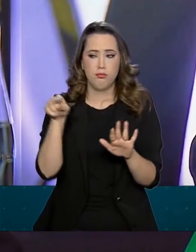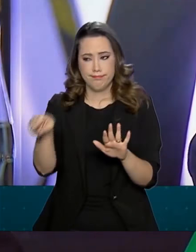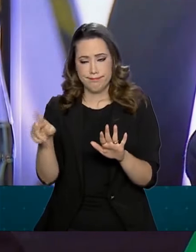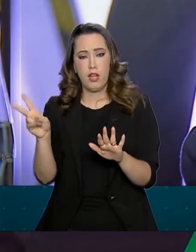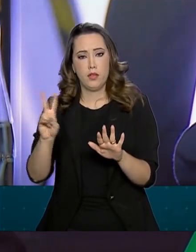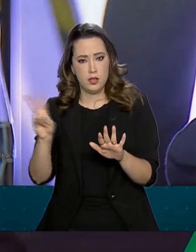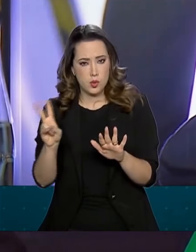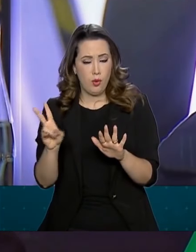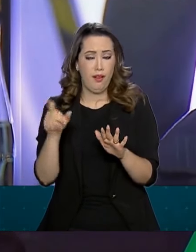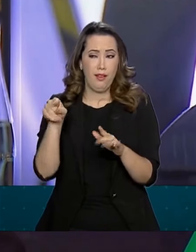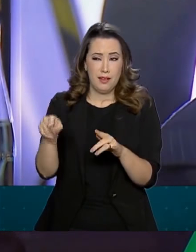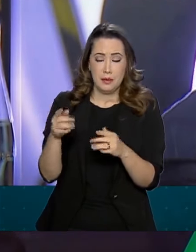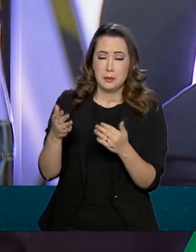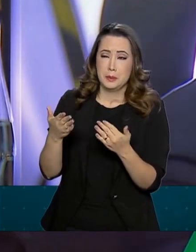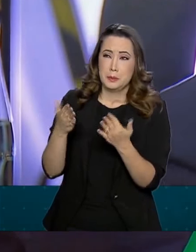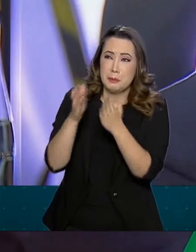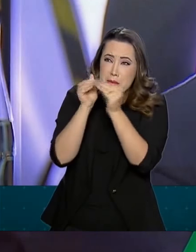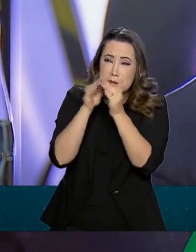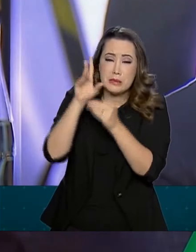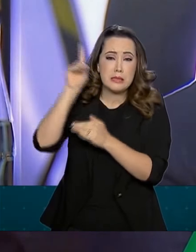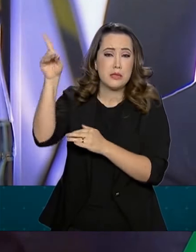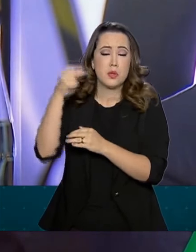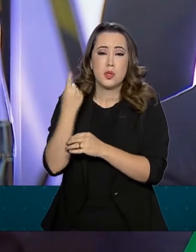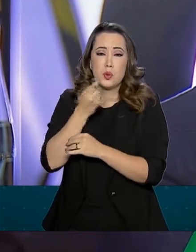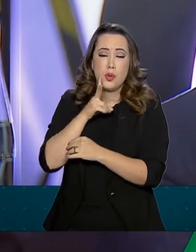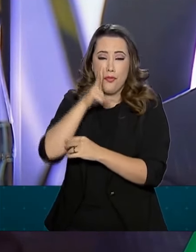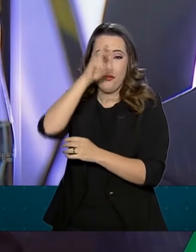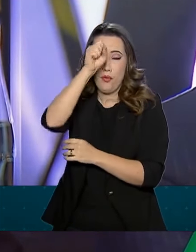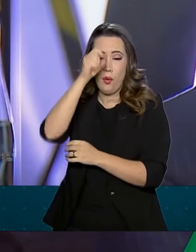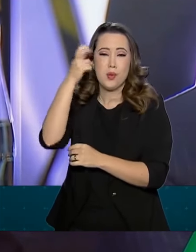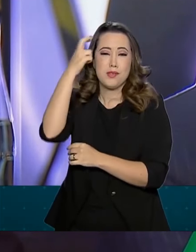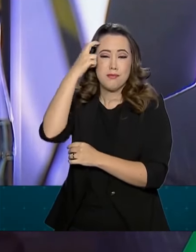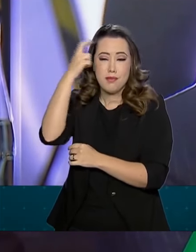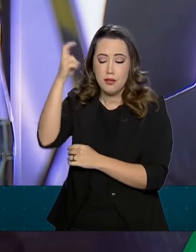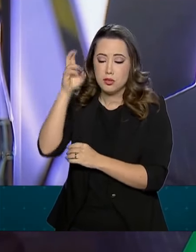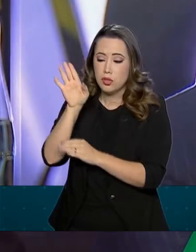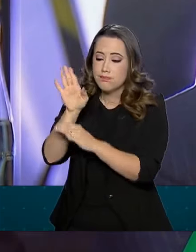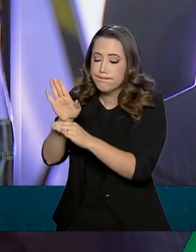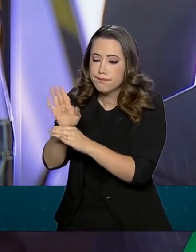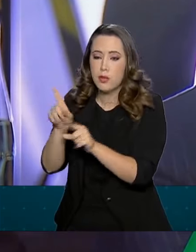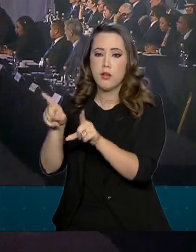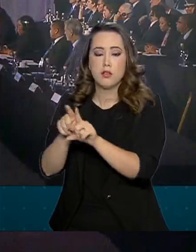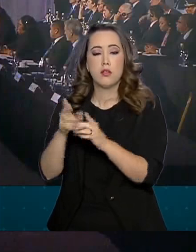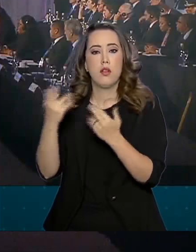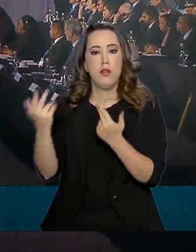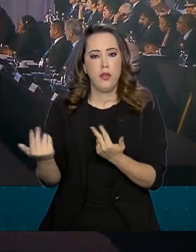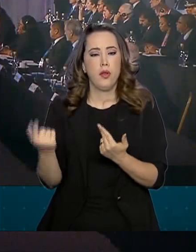e que o destino da Venezuela seja aquele, o nosso, hoje em dia.